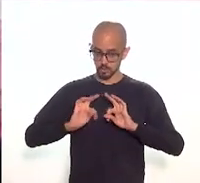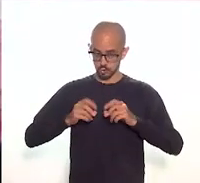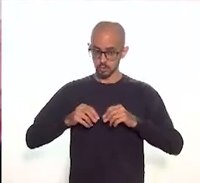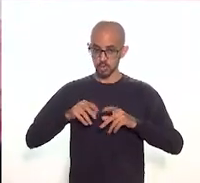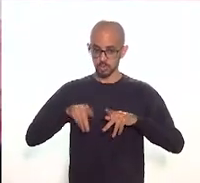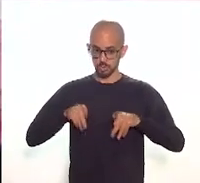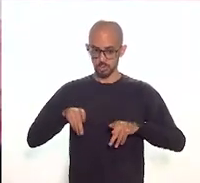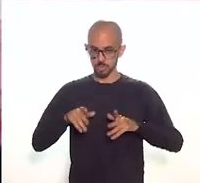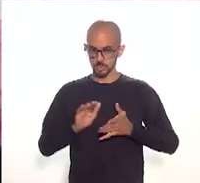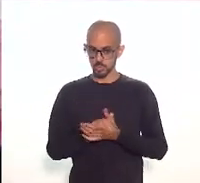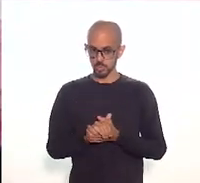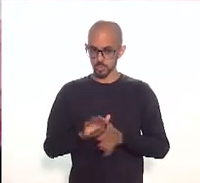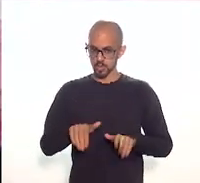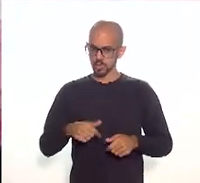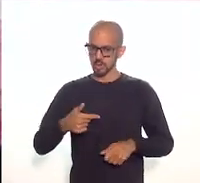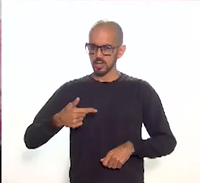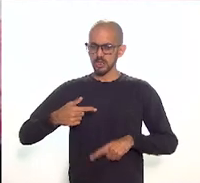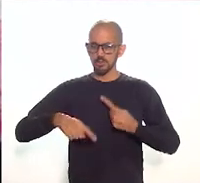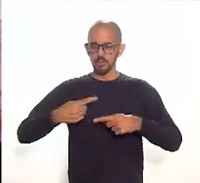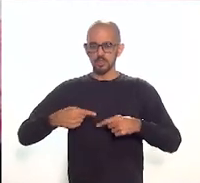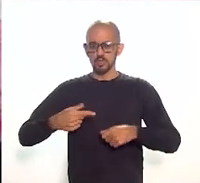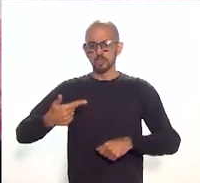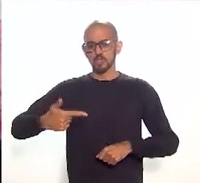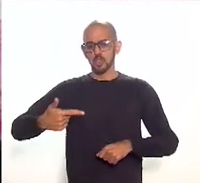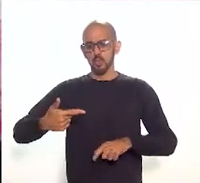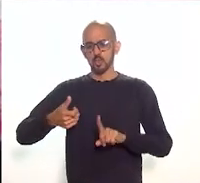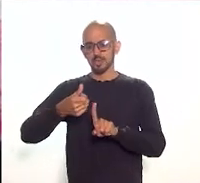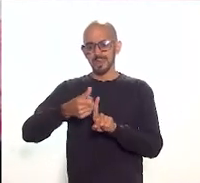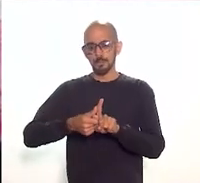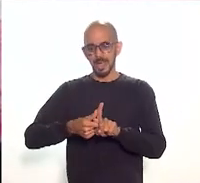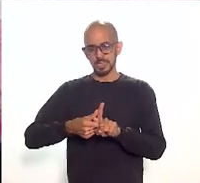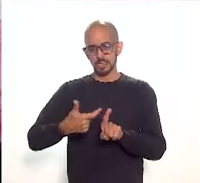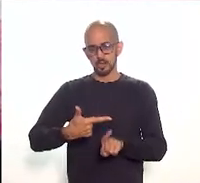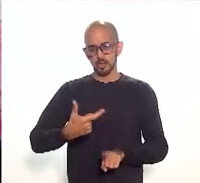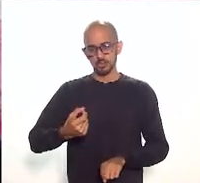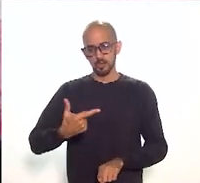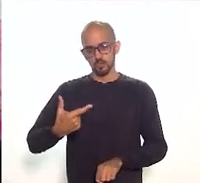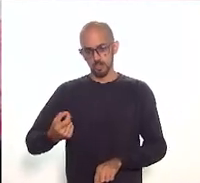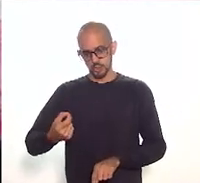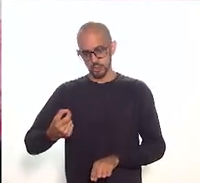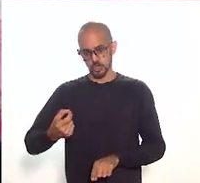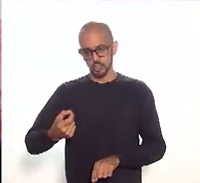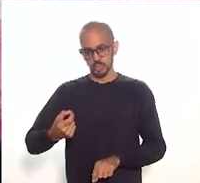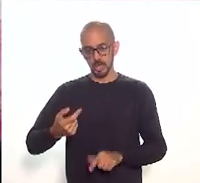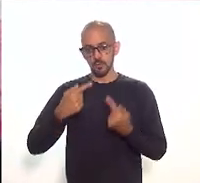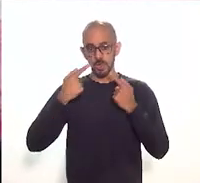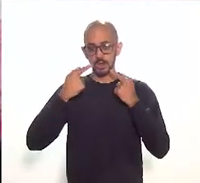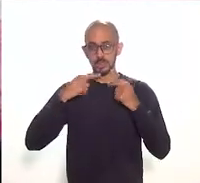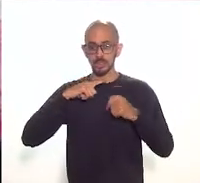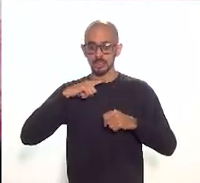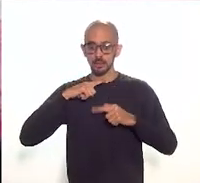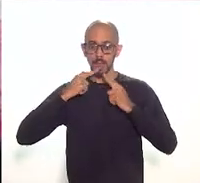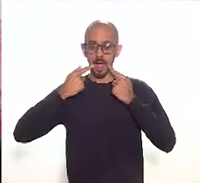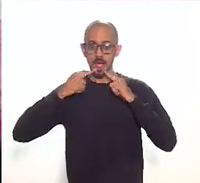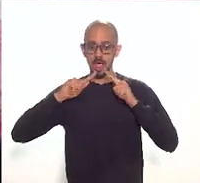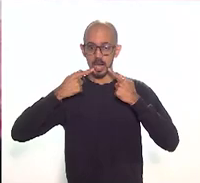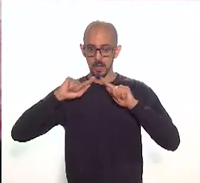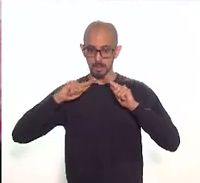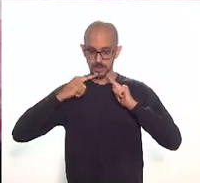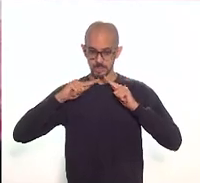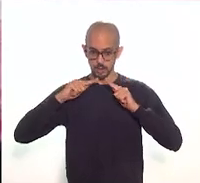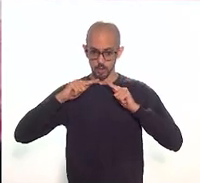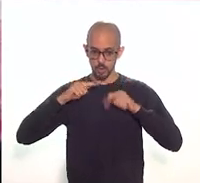No segundo semestre de 2020, recebemos a informação que o Museu de Arquitetura Urbana, criado pelo Museu da República,